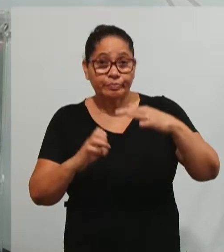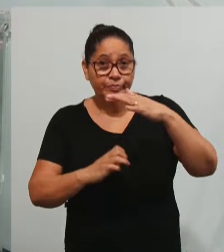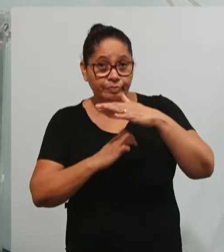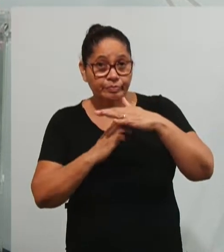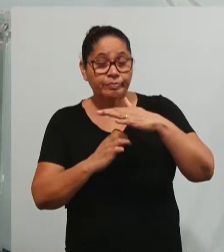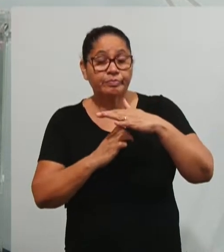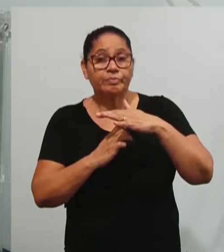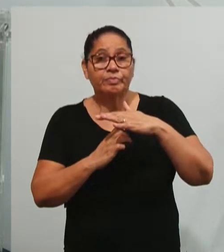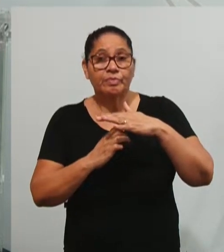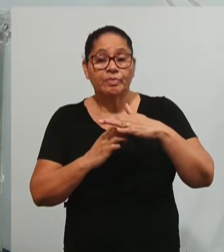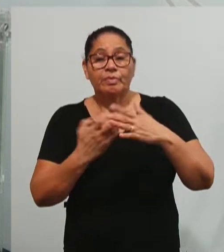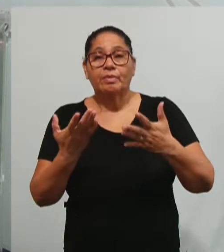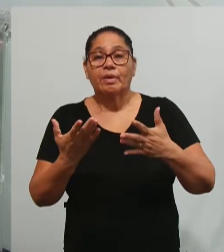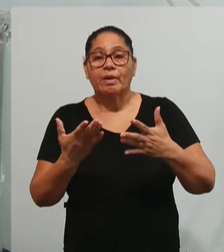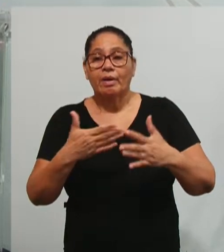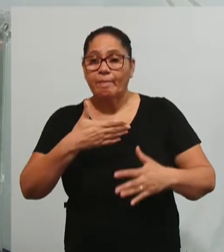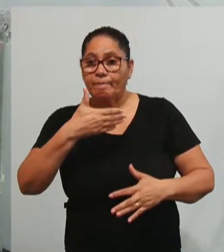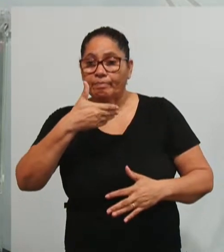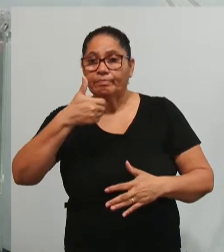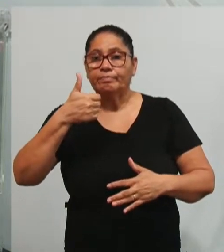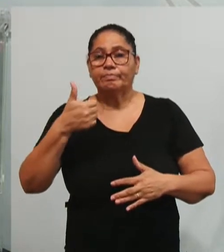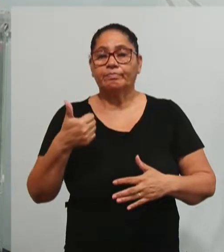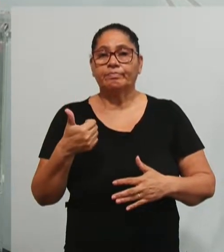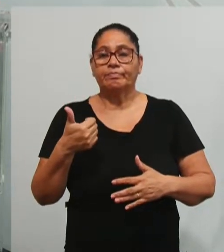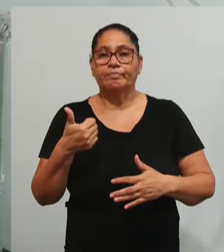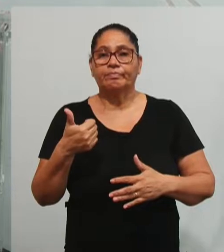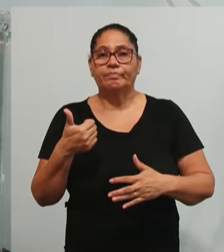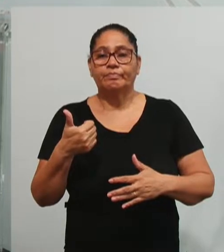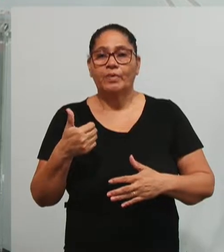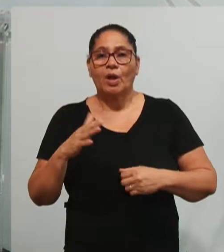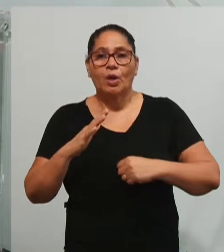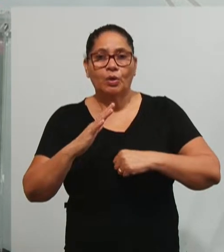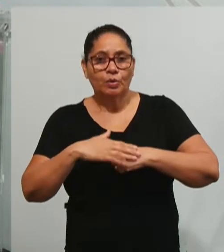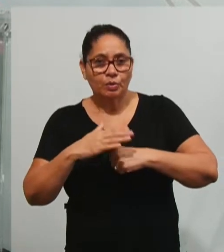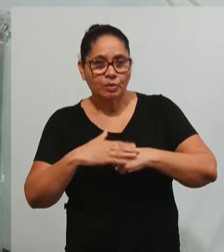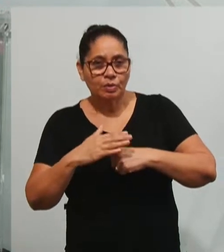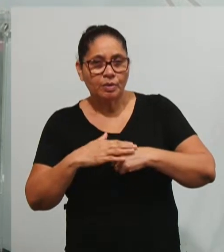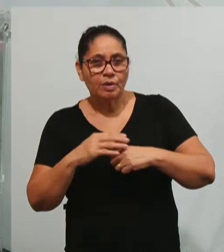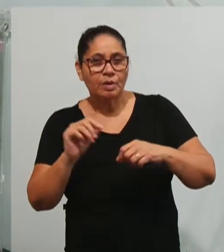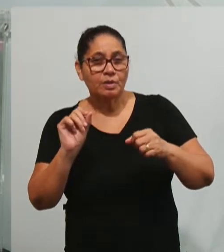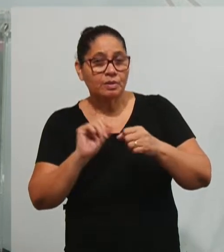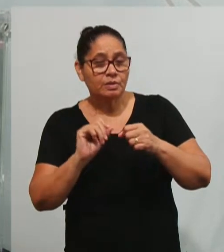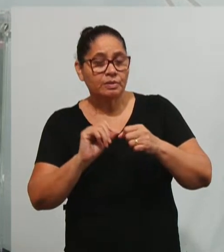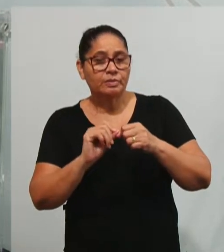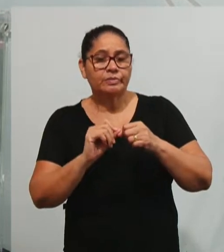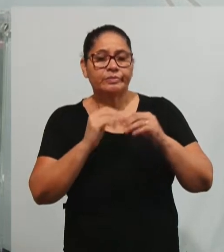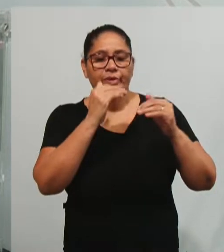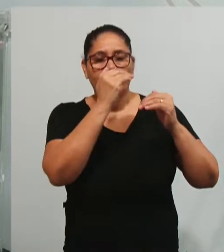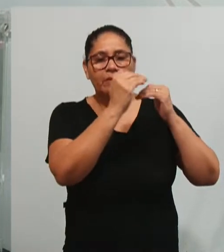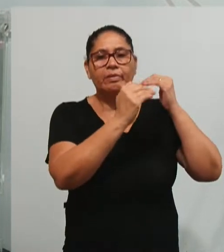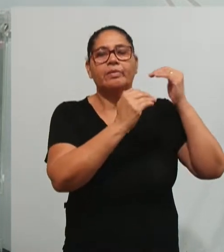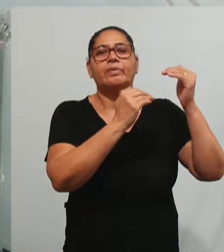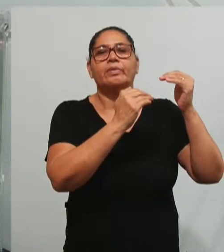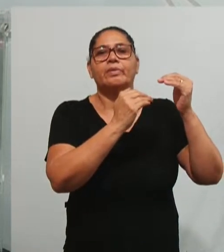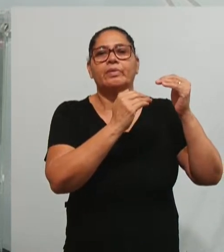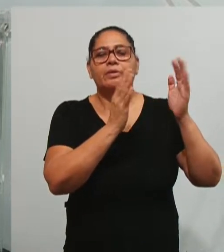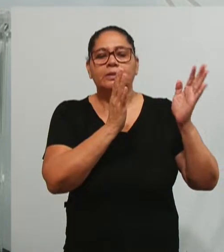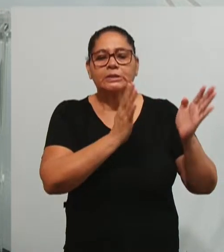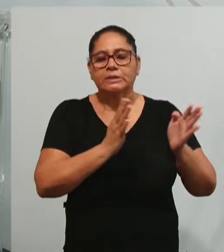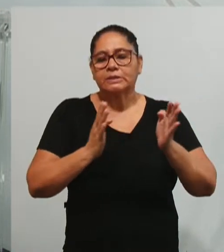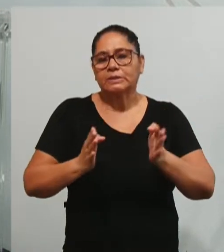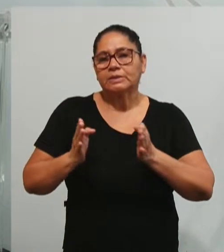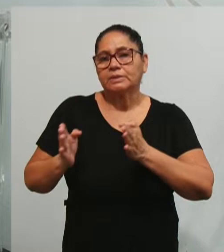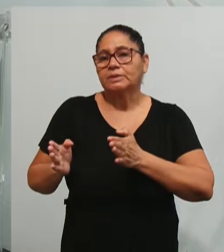torna-se a ação de gerir processual, etapa por